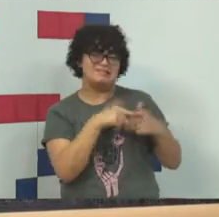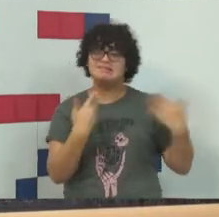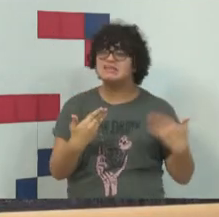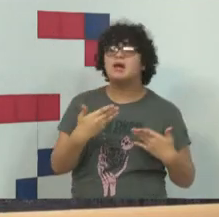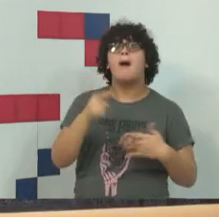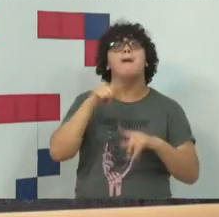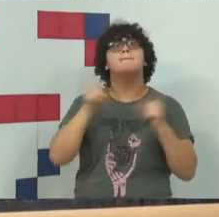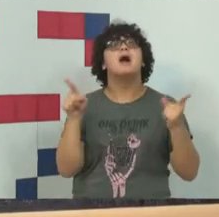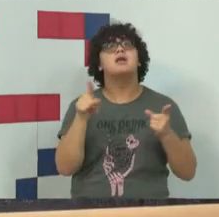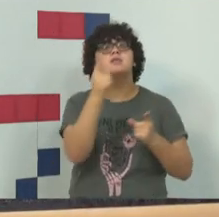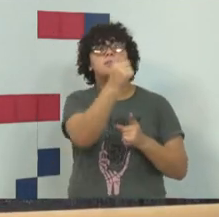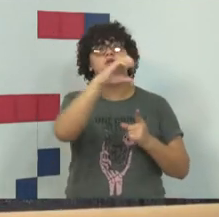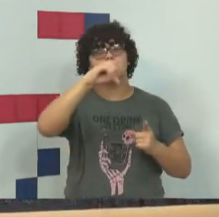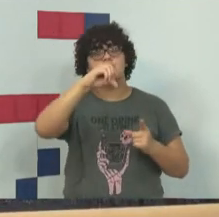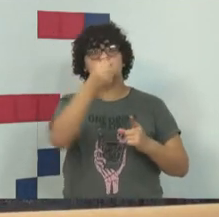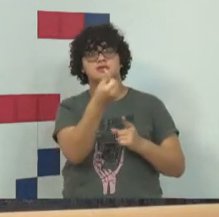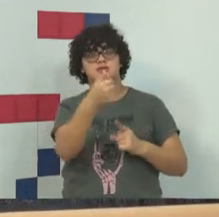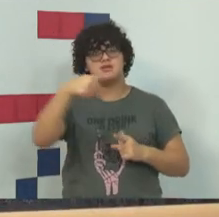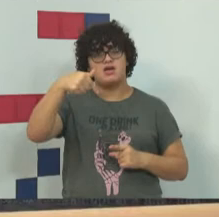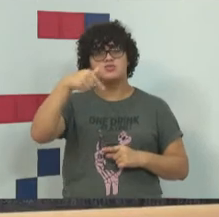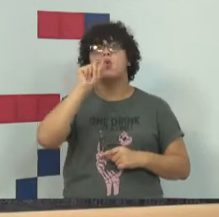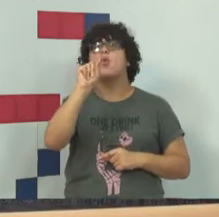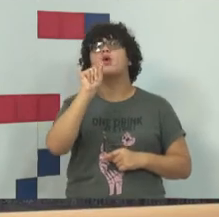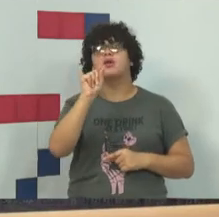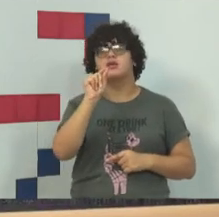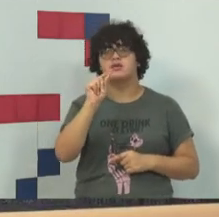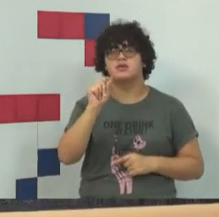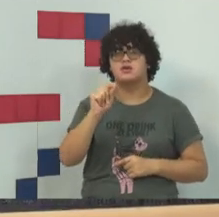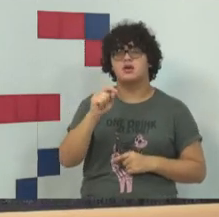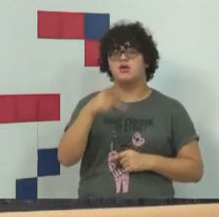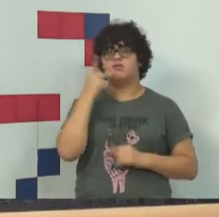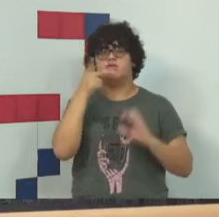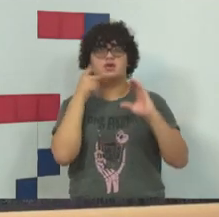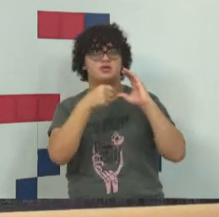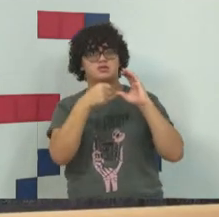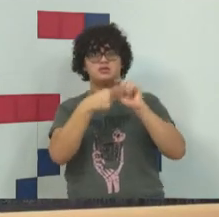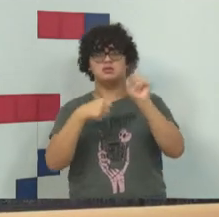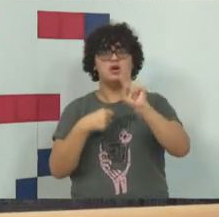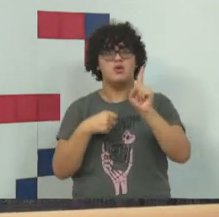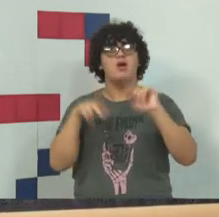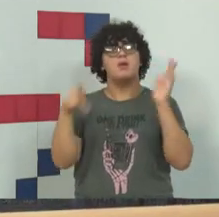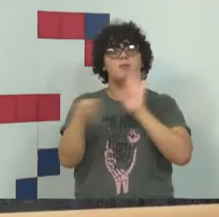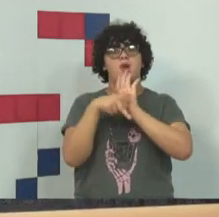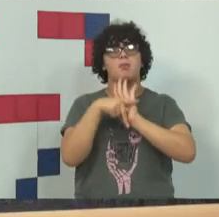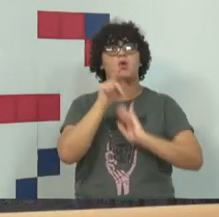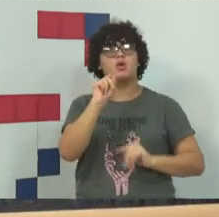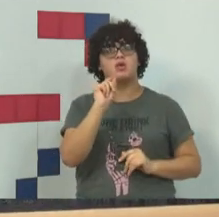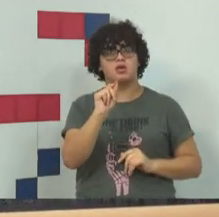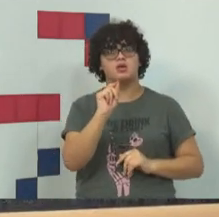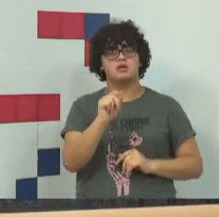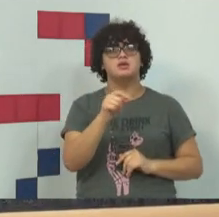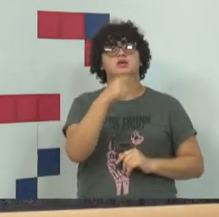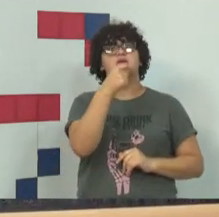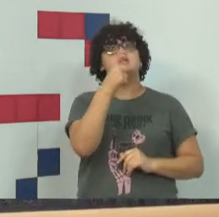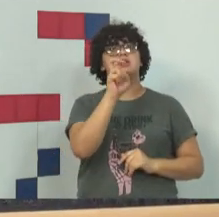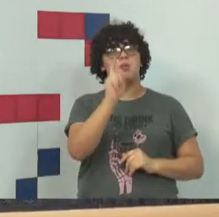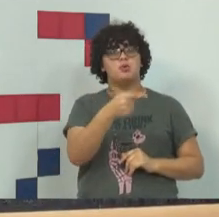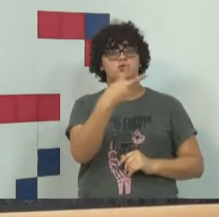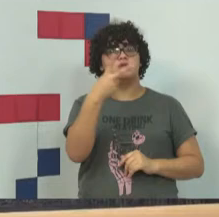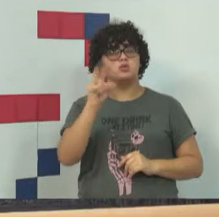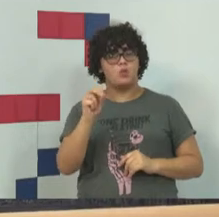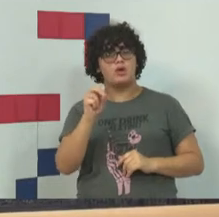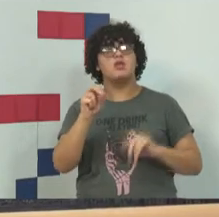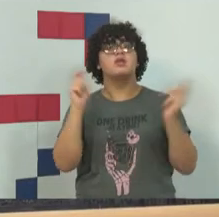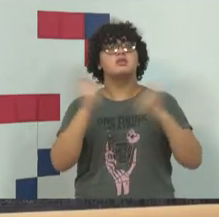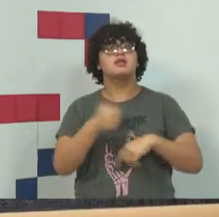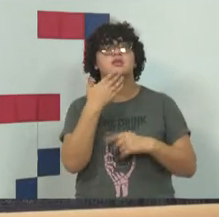1967. Eu falei que era da imprensa, mas não é não. A legislação fala assim, 5.250 regula a